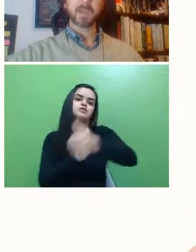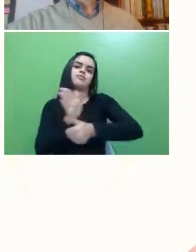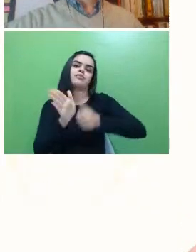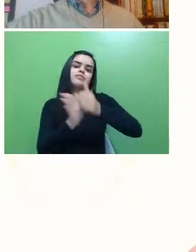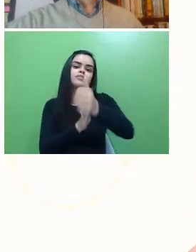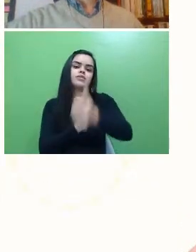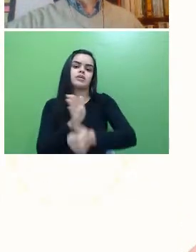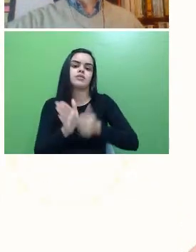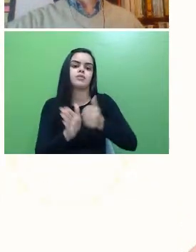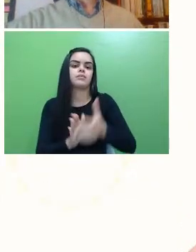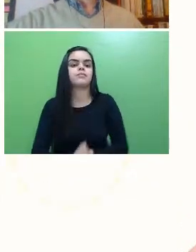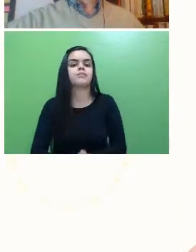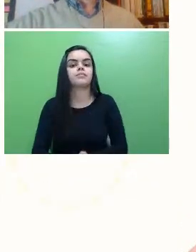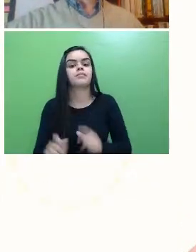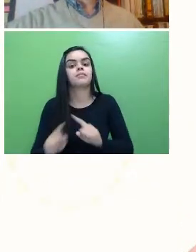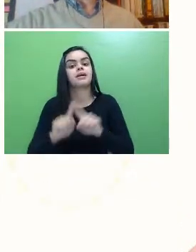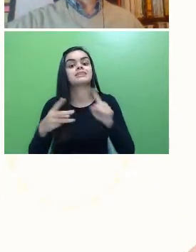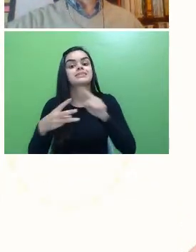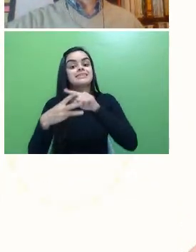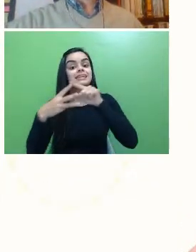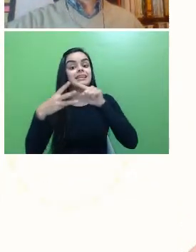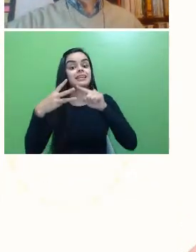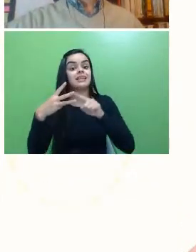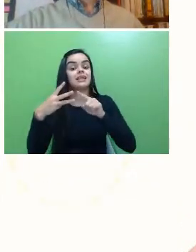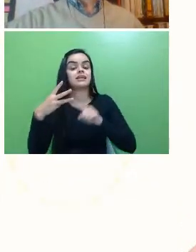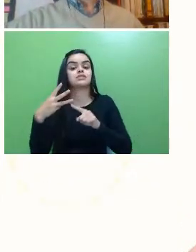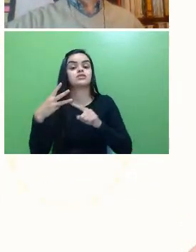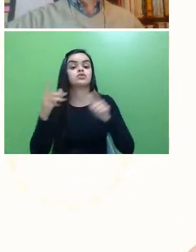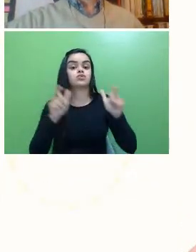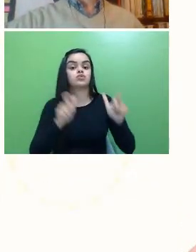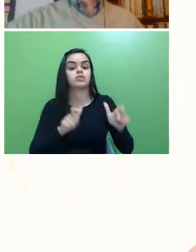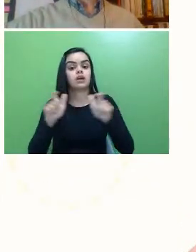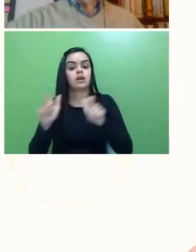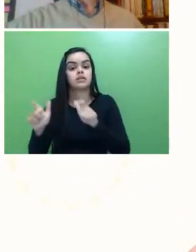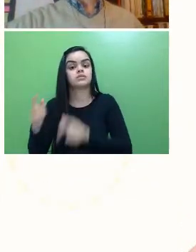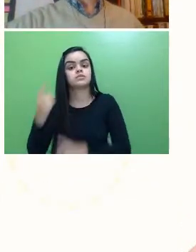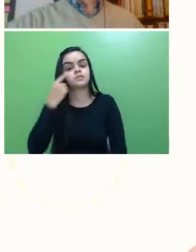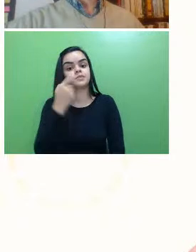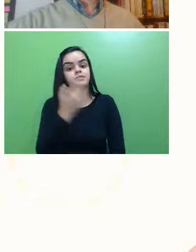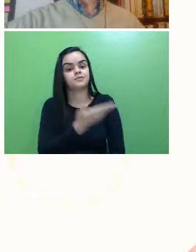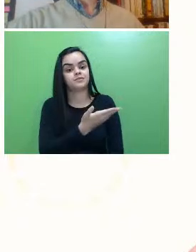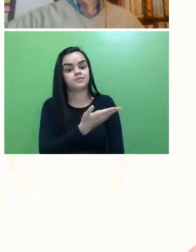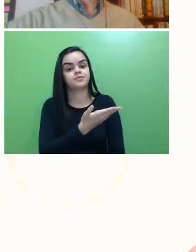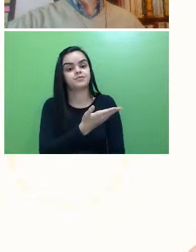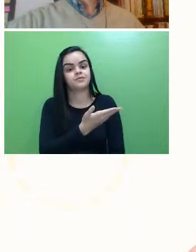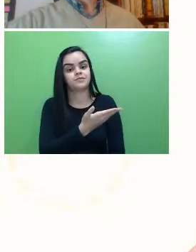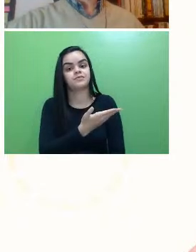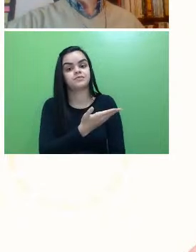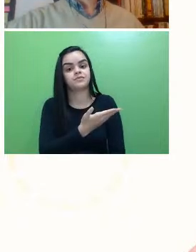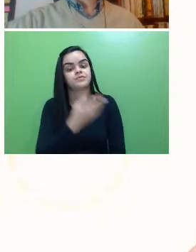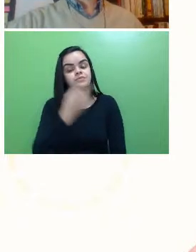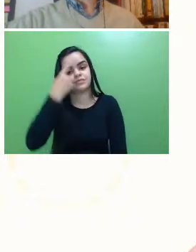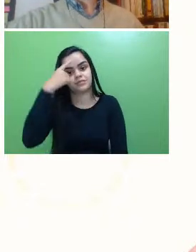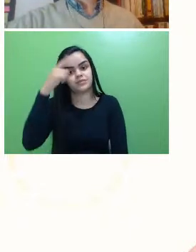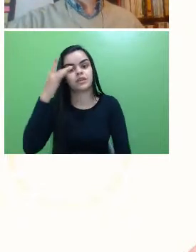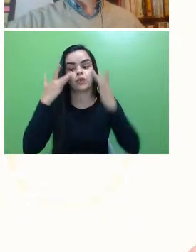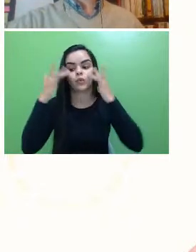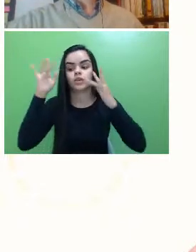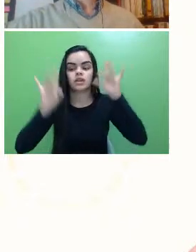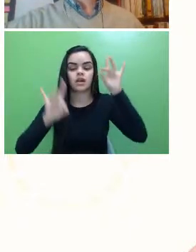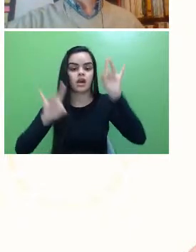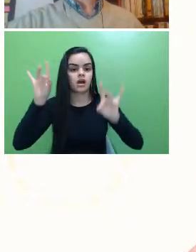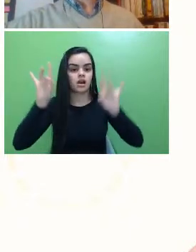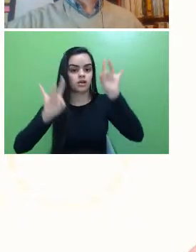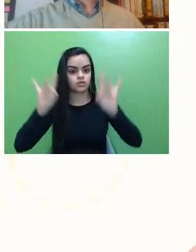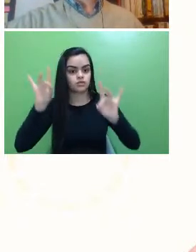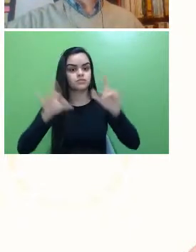mas em três diferentes pontos. Foi realizado, o primeiro dia, no Teatro Municipal Raquel